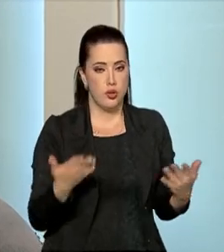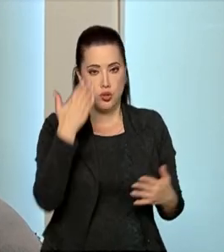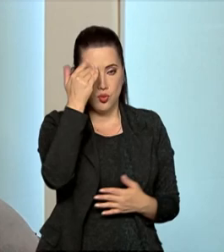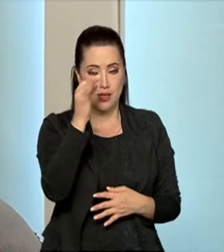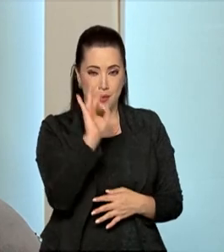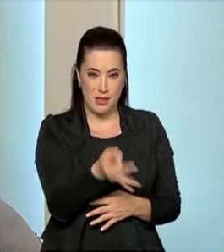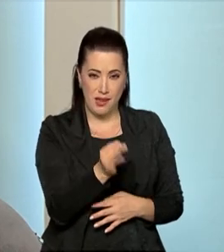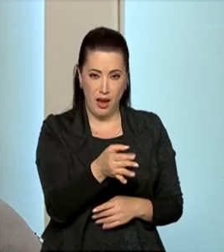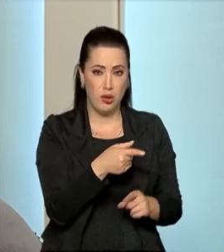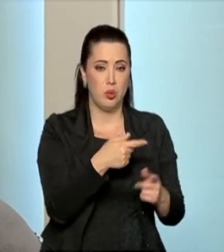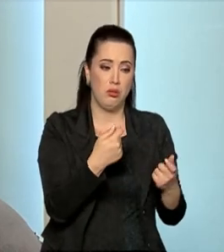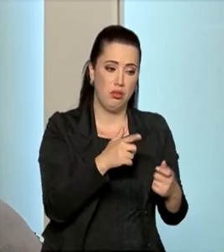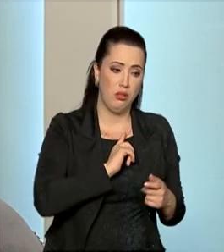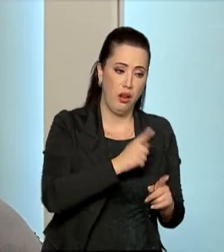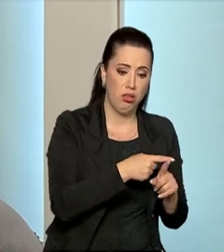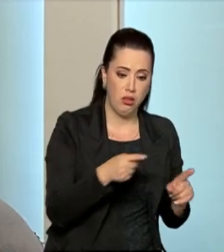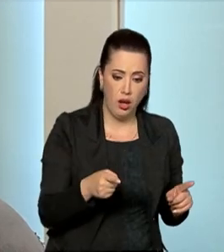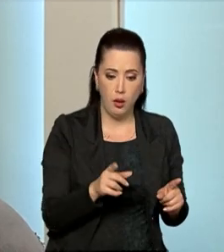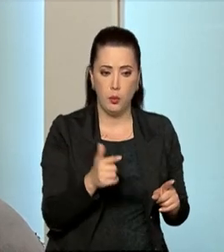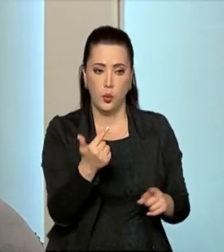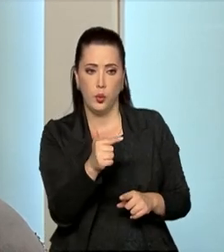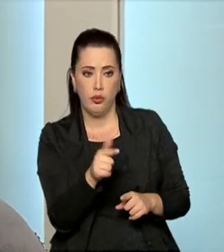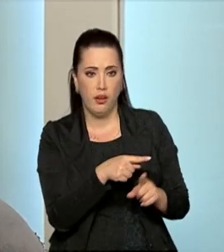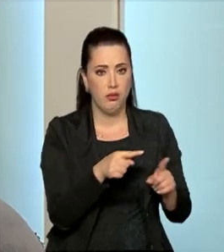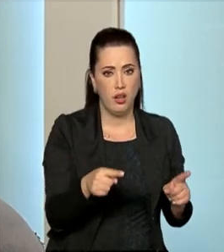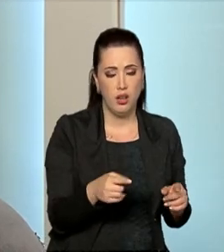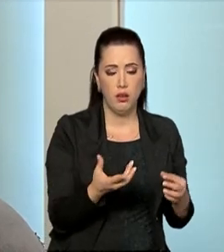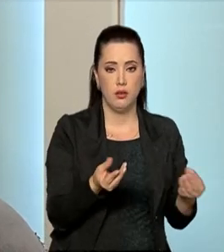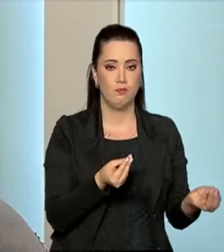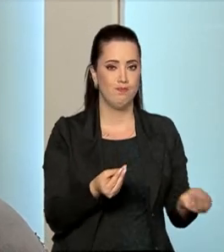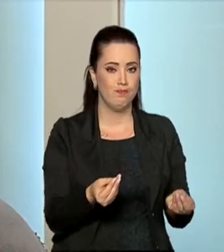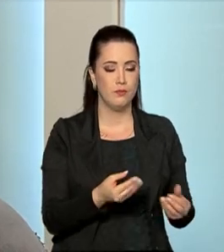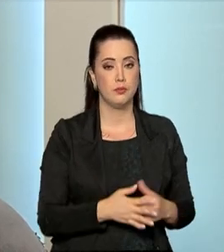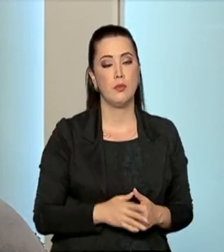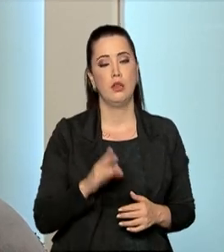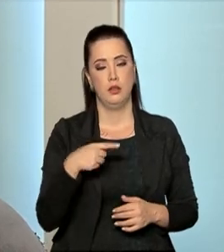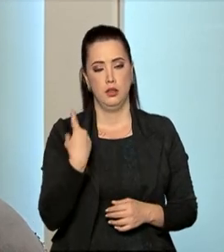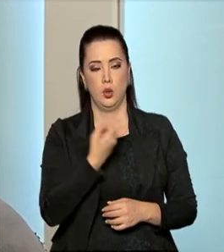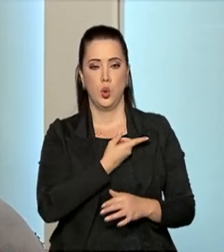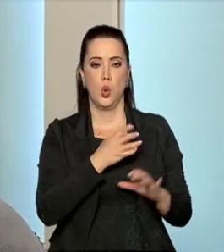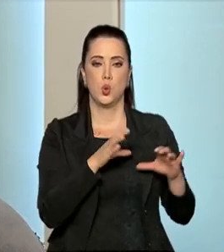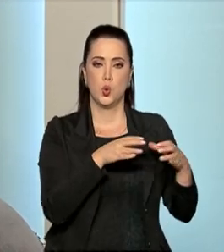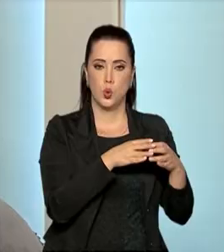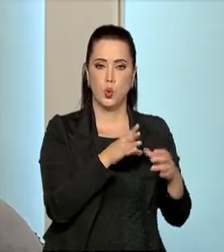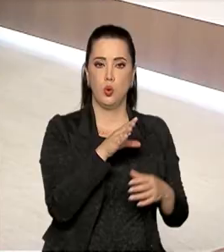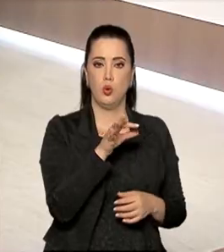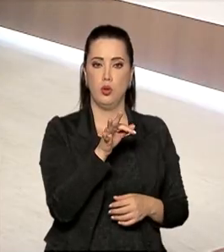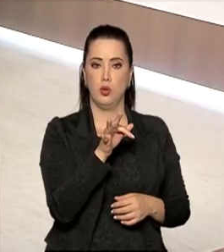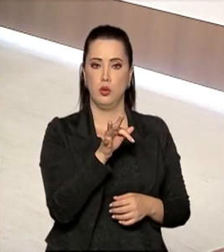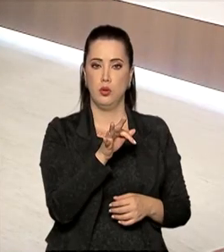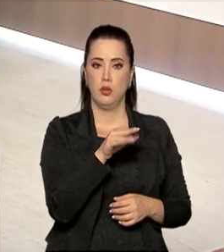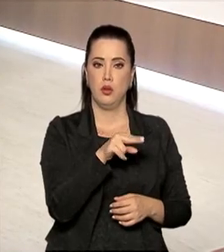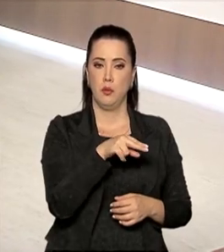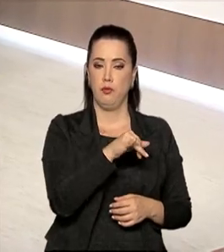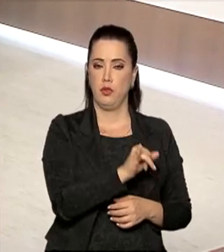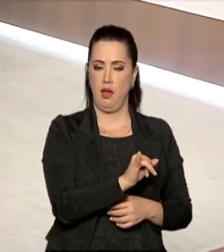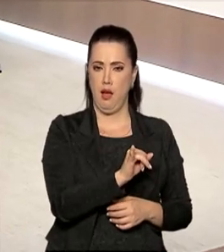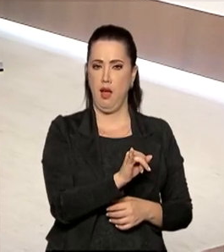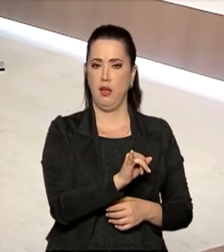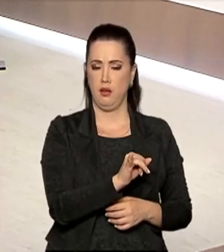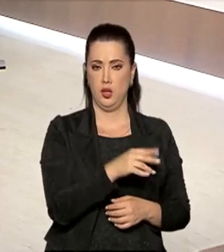indígenas. Inclusive, no mês de fevereiro, a FUNAI foi objeto de duas reclamações no Supremo